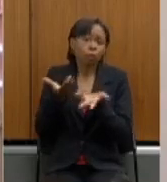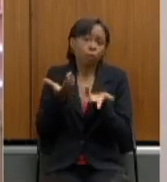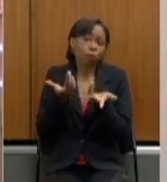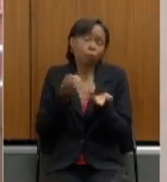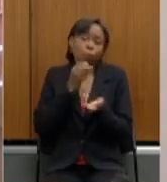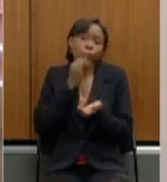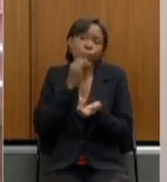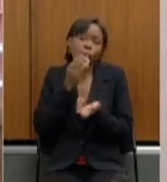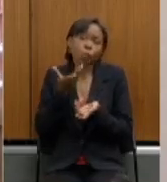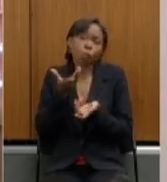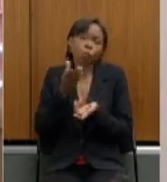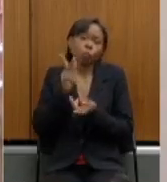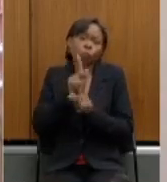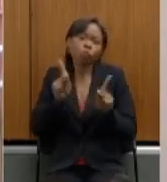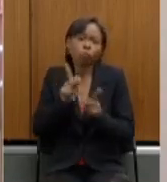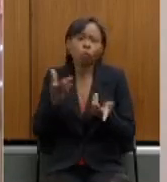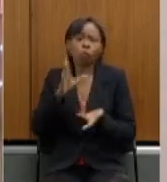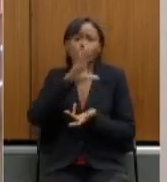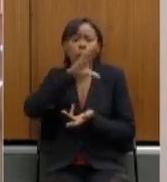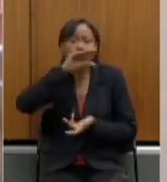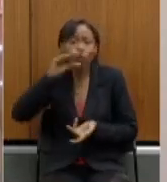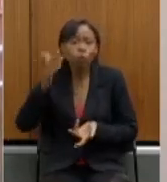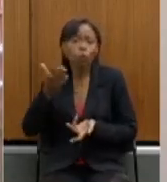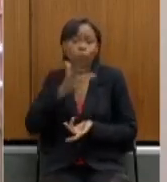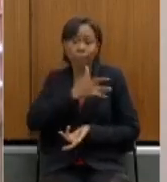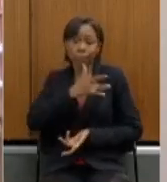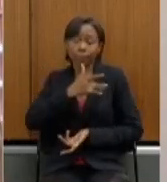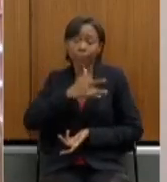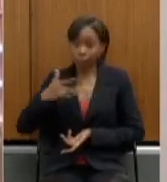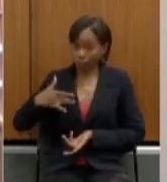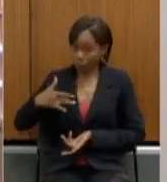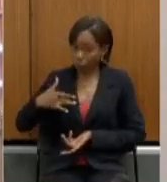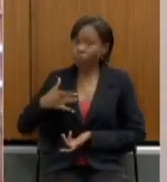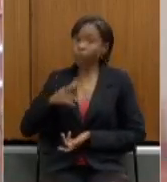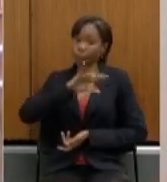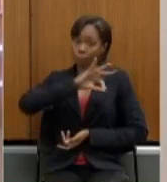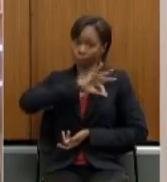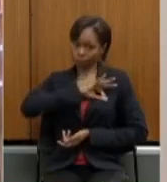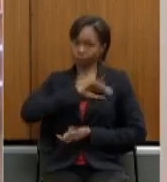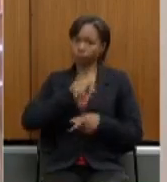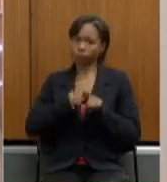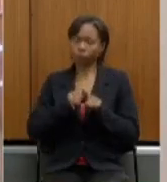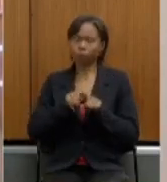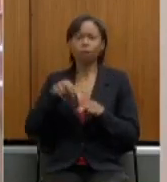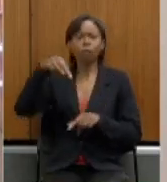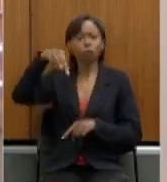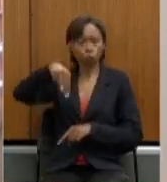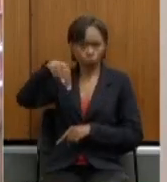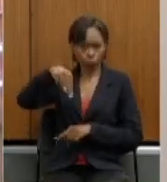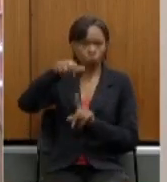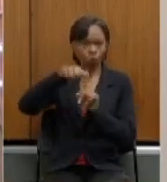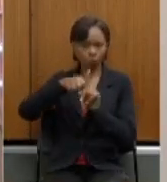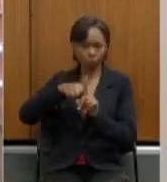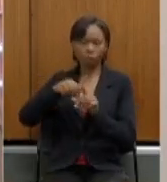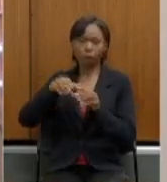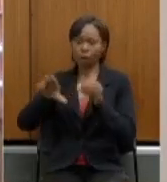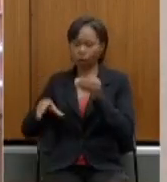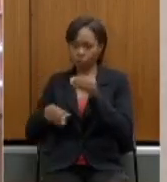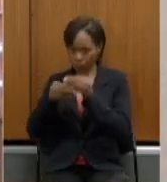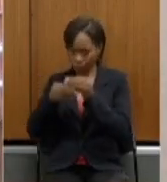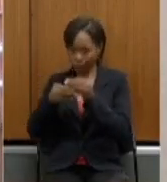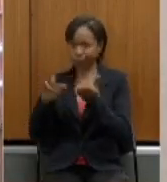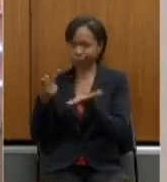servidores da saúde e policiais também em novembro a emenda veio em dezembro o